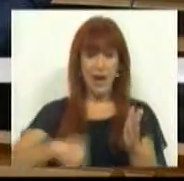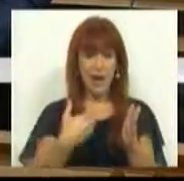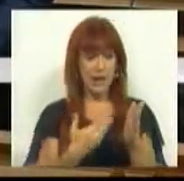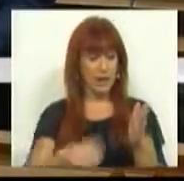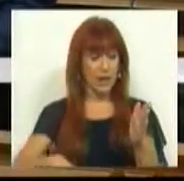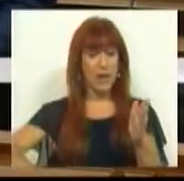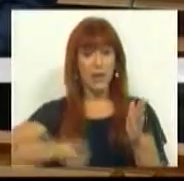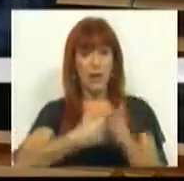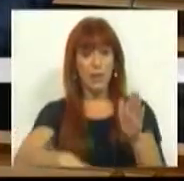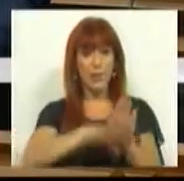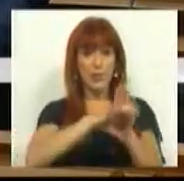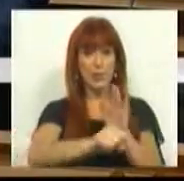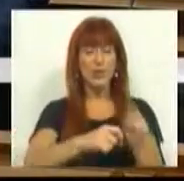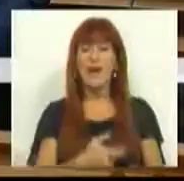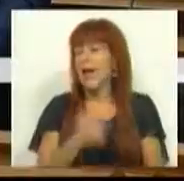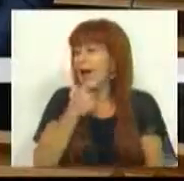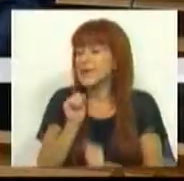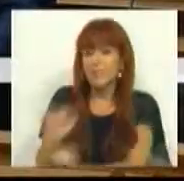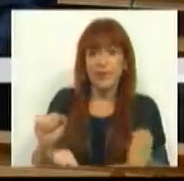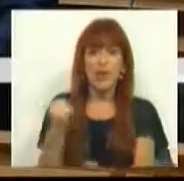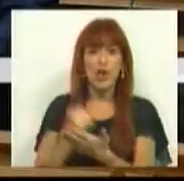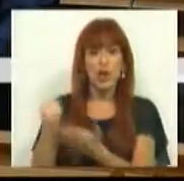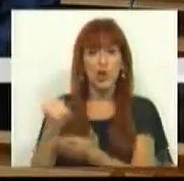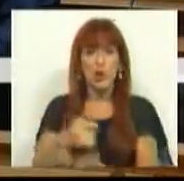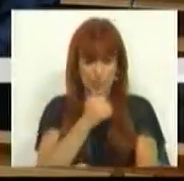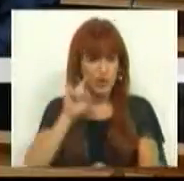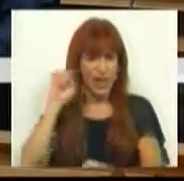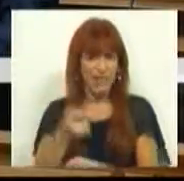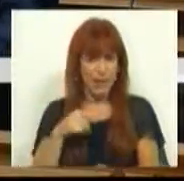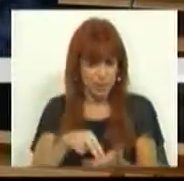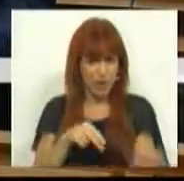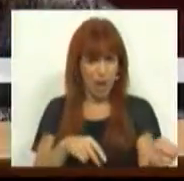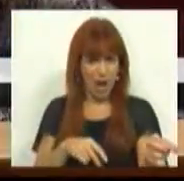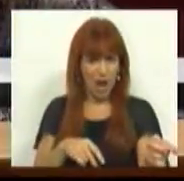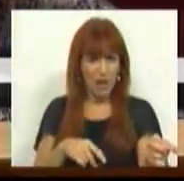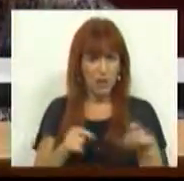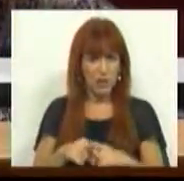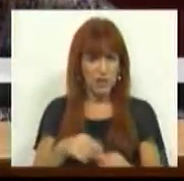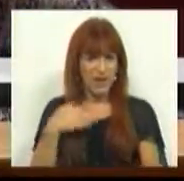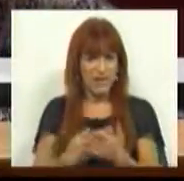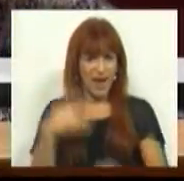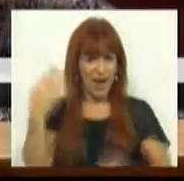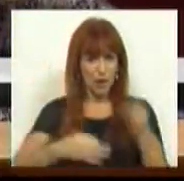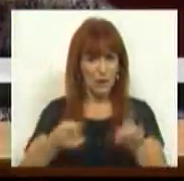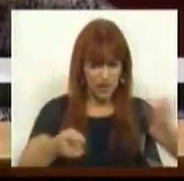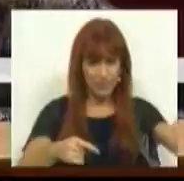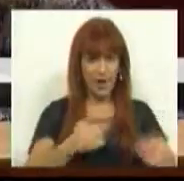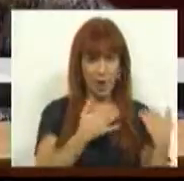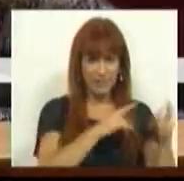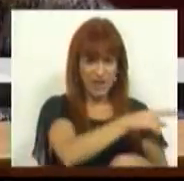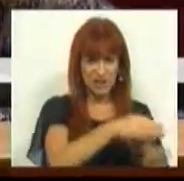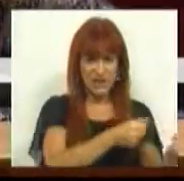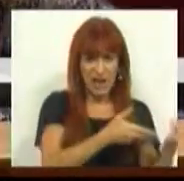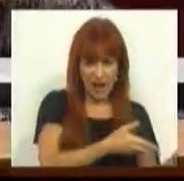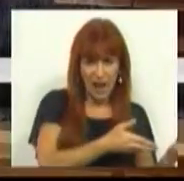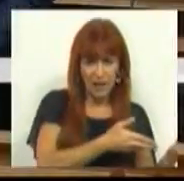de lei é exclusiva dos notários. Está na disposição de rever essa posição, de conceder aos tribunais também competência